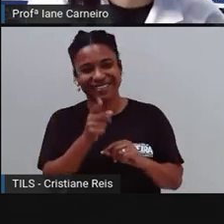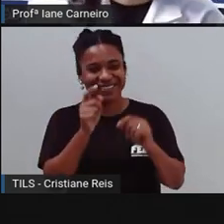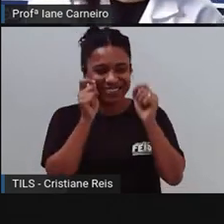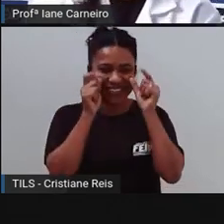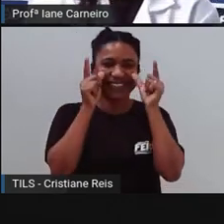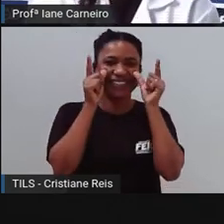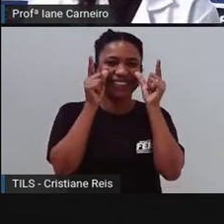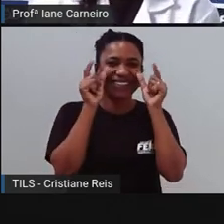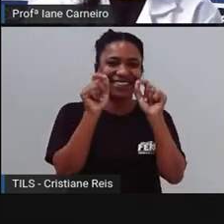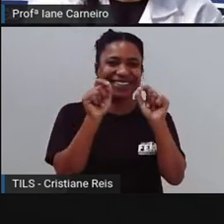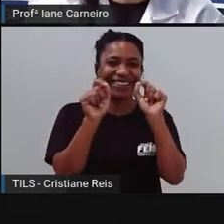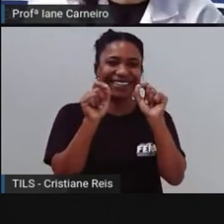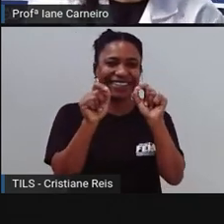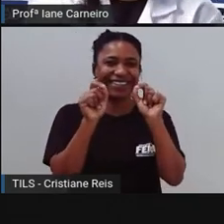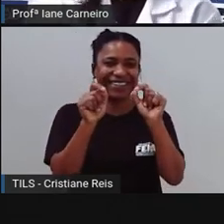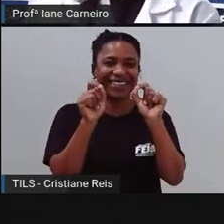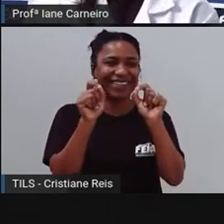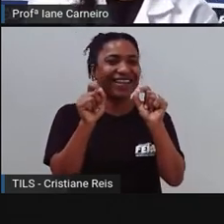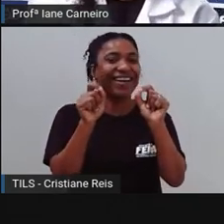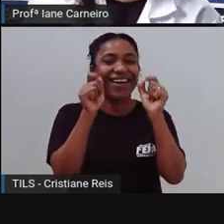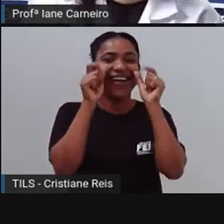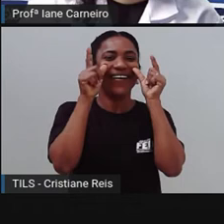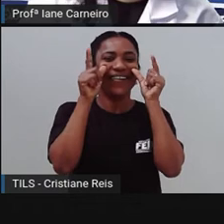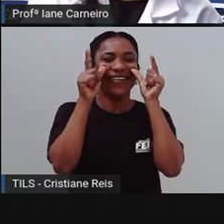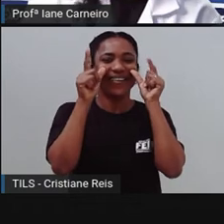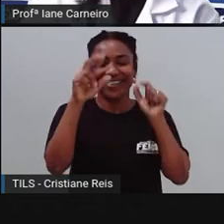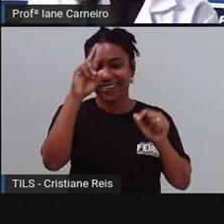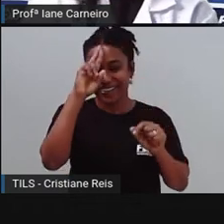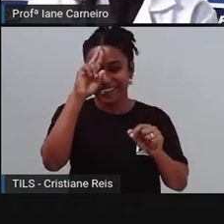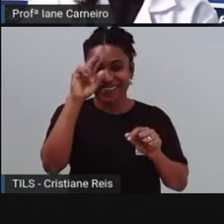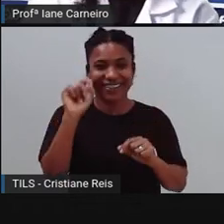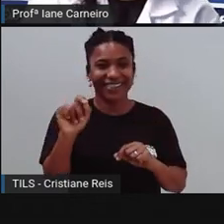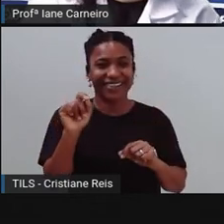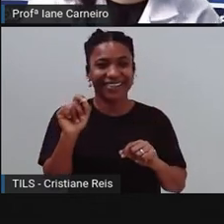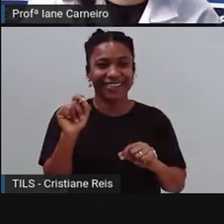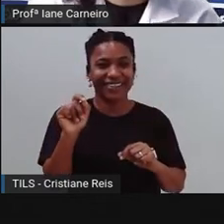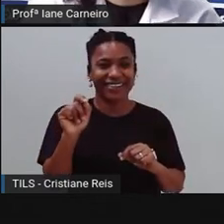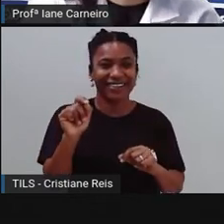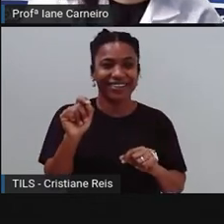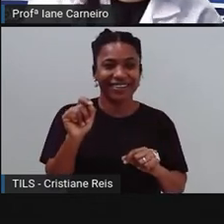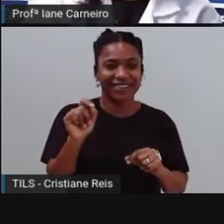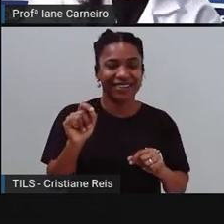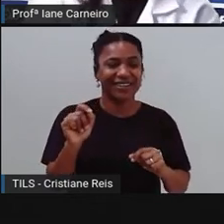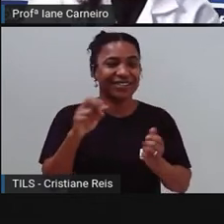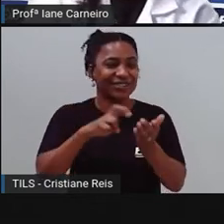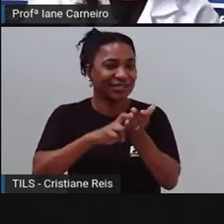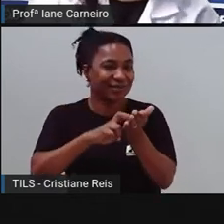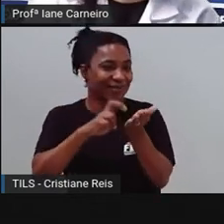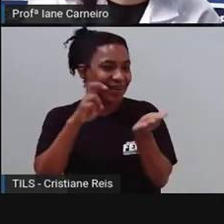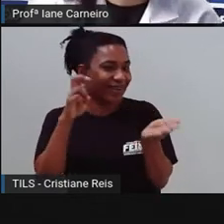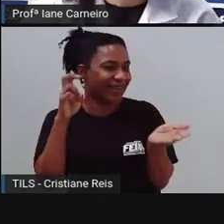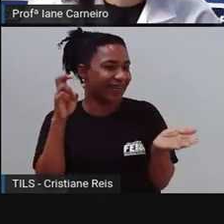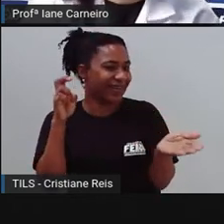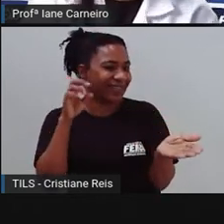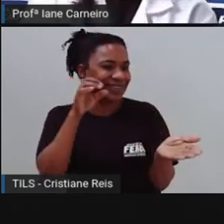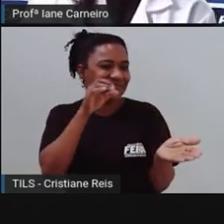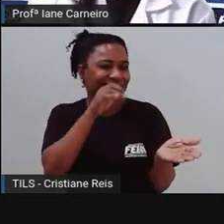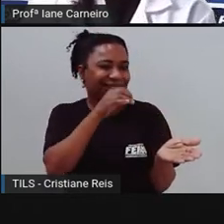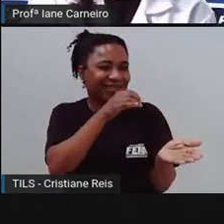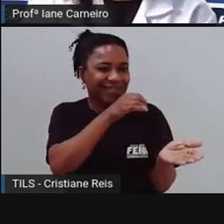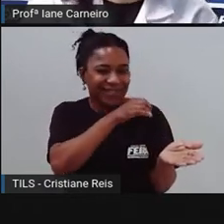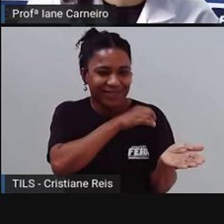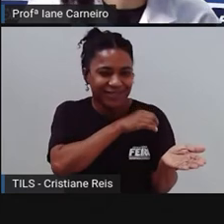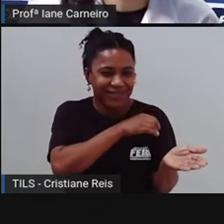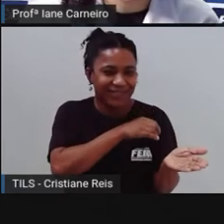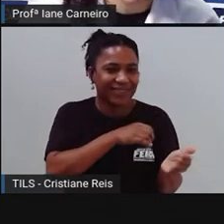gente. Eu sei quem é. Que ele canta de manhãzinha bem cedinho e tem